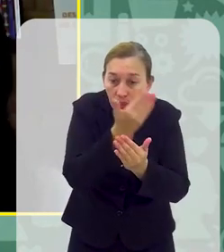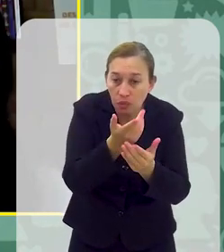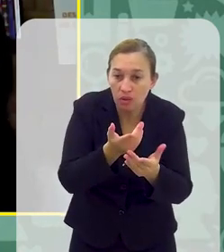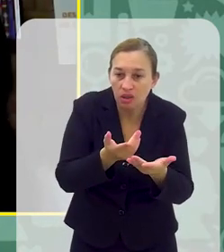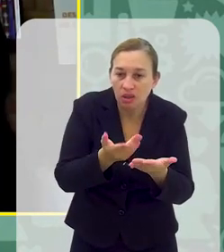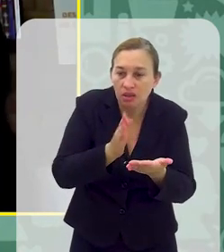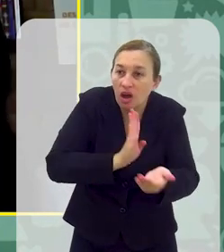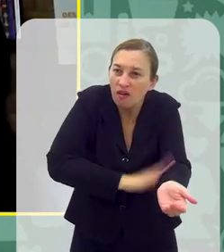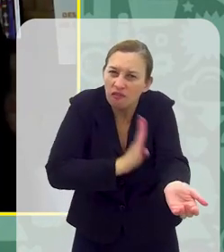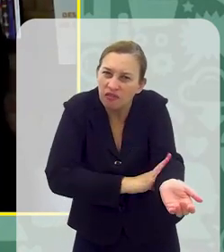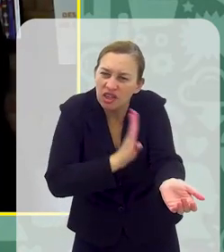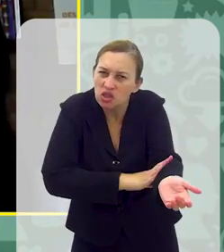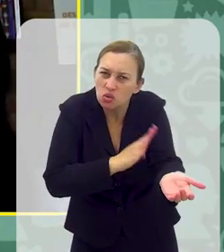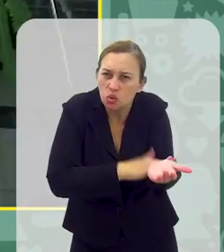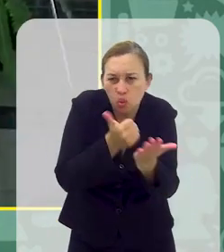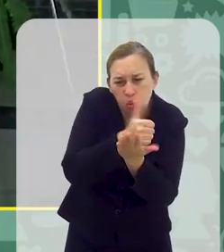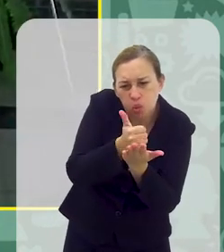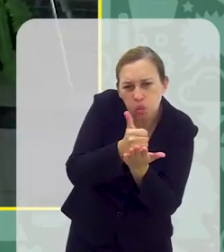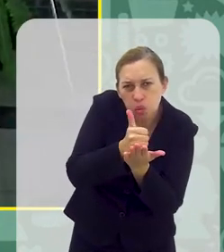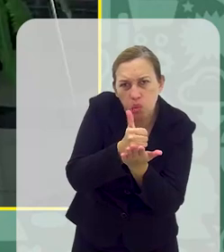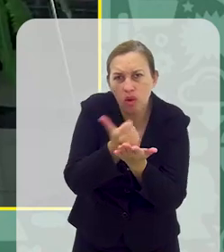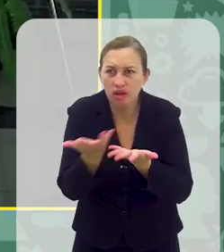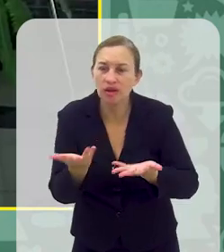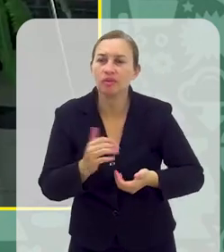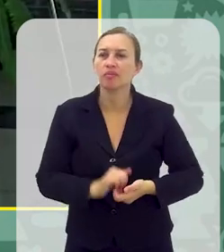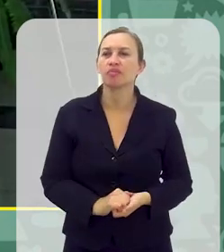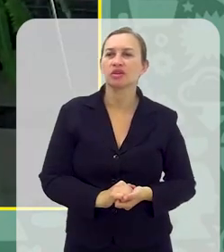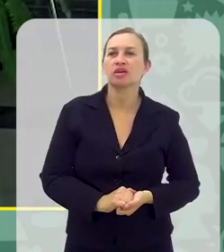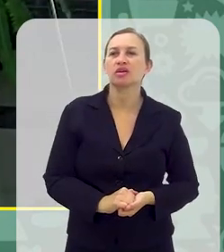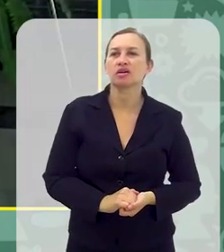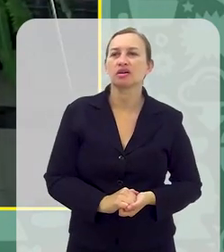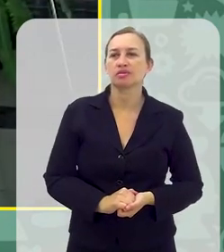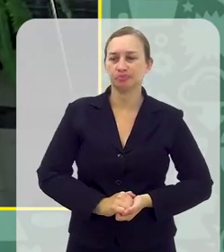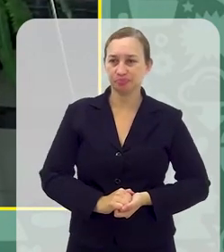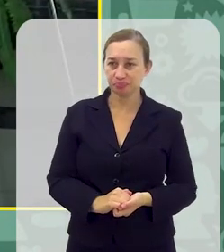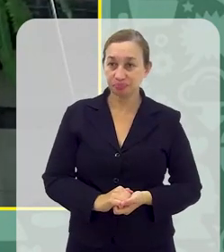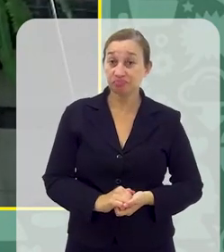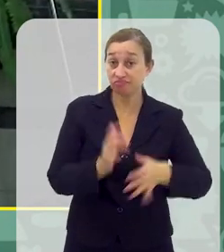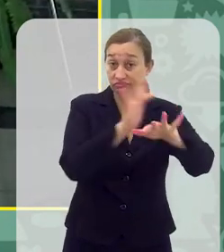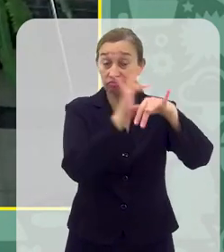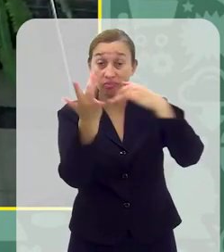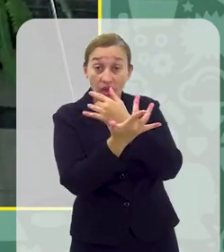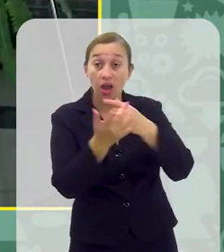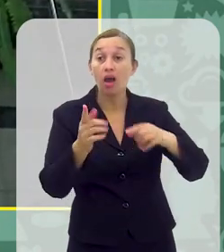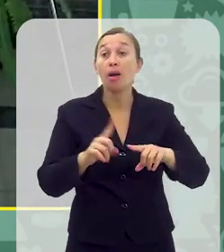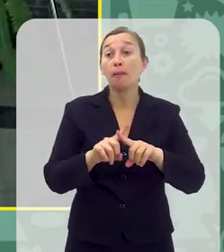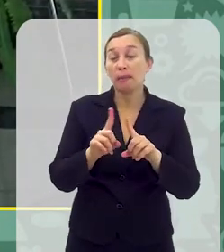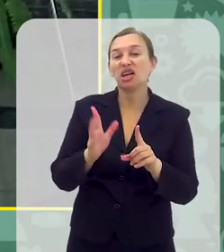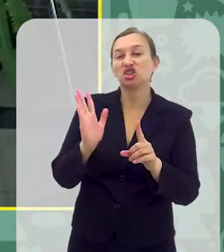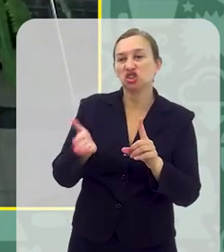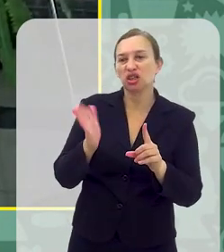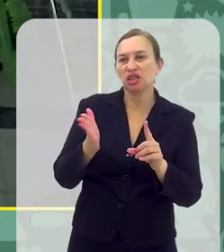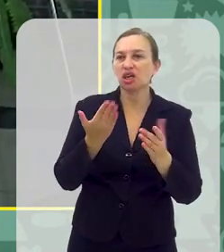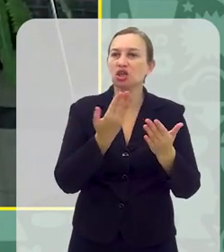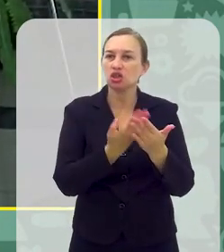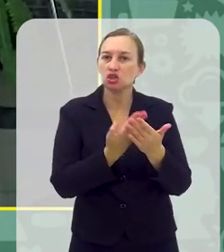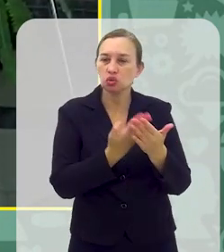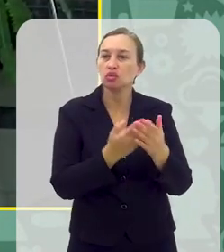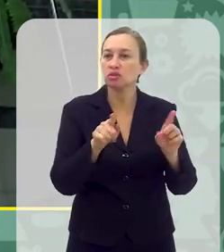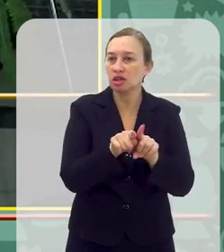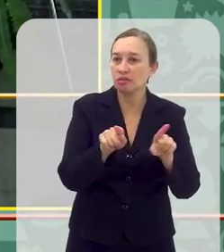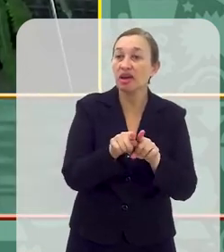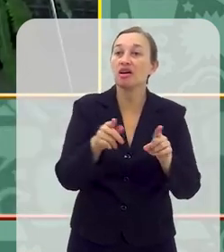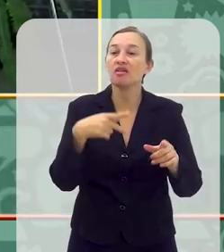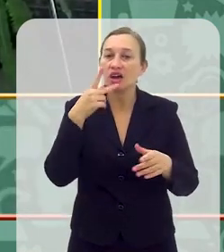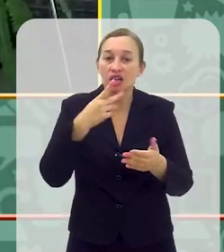redes sociais Quer dizer, não existe como doença ainda, né? Formalmente a dependência de redes sociais Mas já existe, inclusive, o diagnóstico De